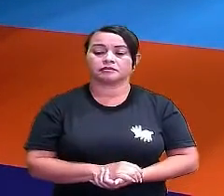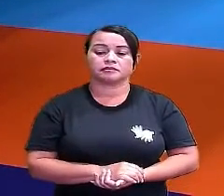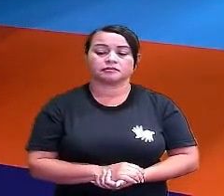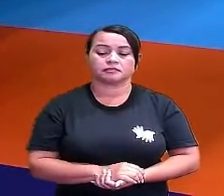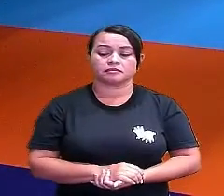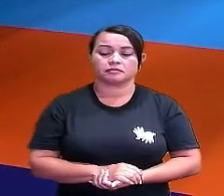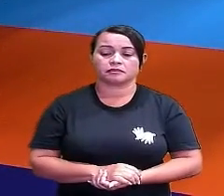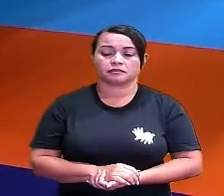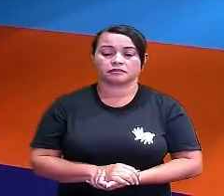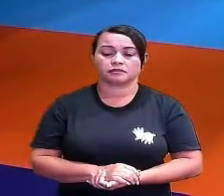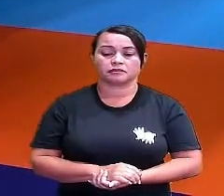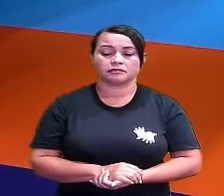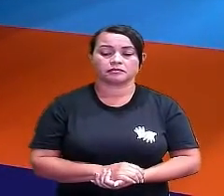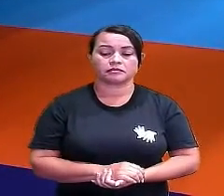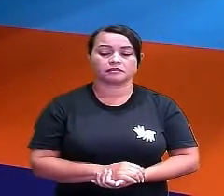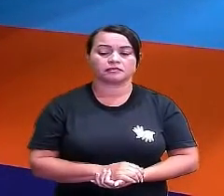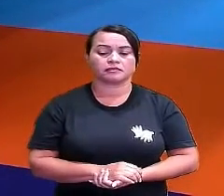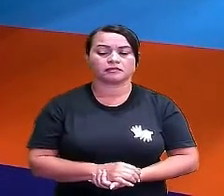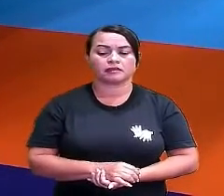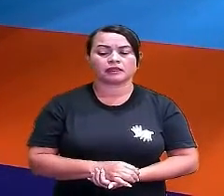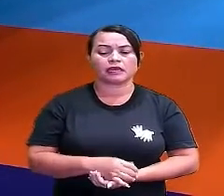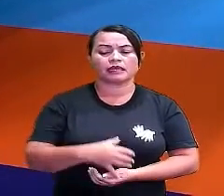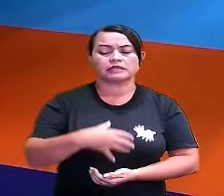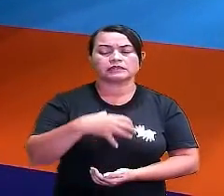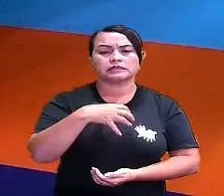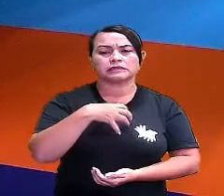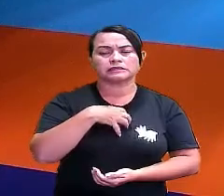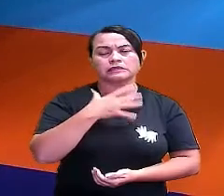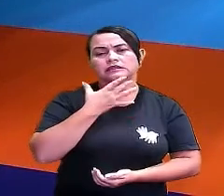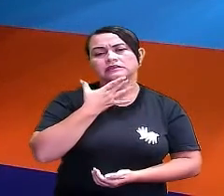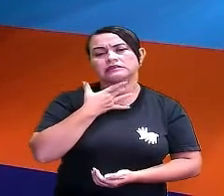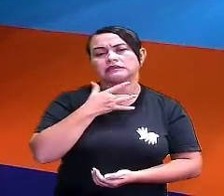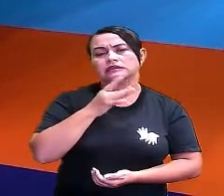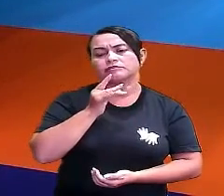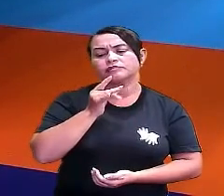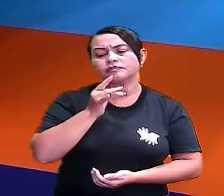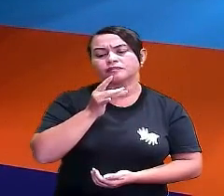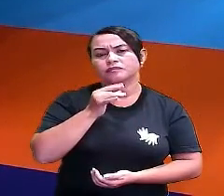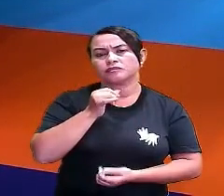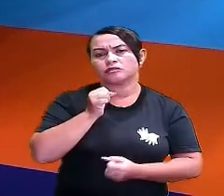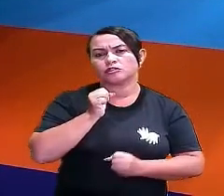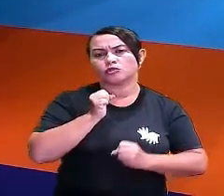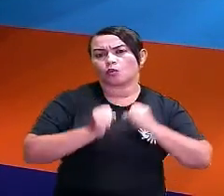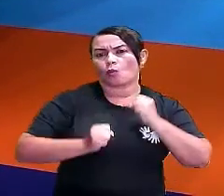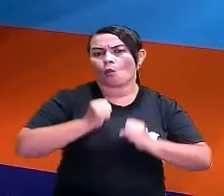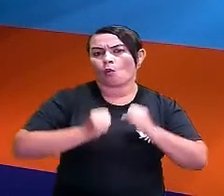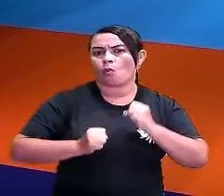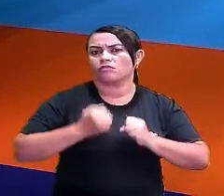Vamos lá para as nossas situações. Sente sede após uma corrida.